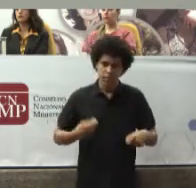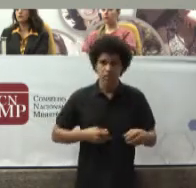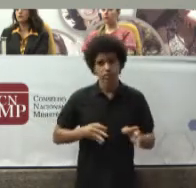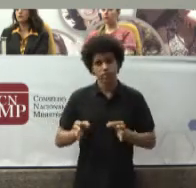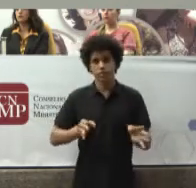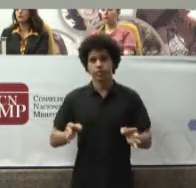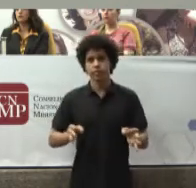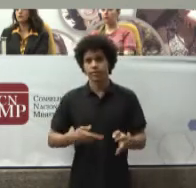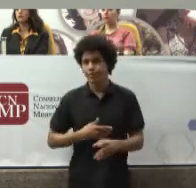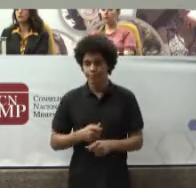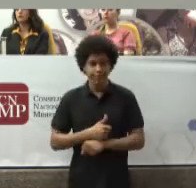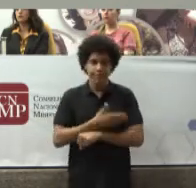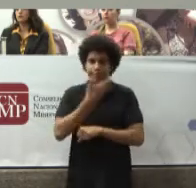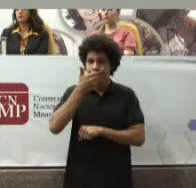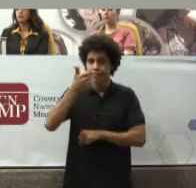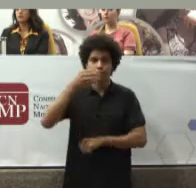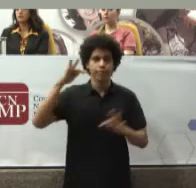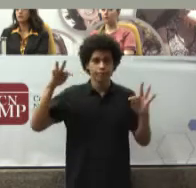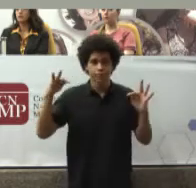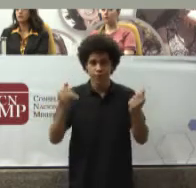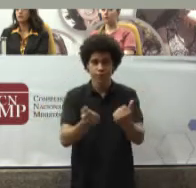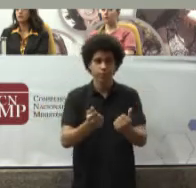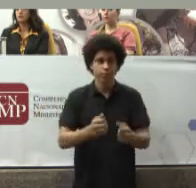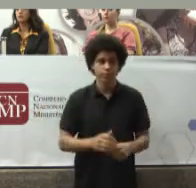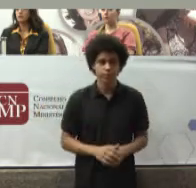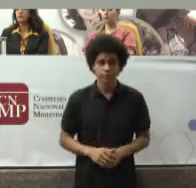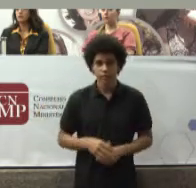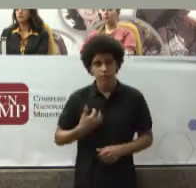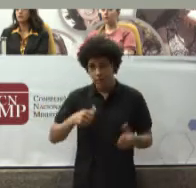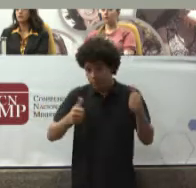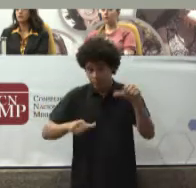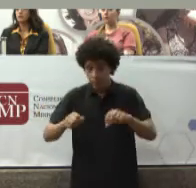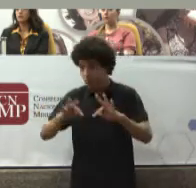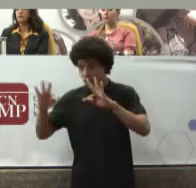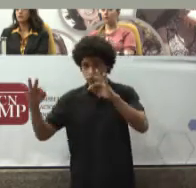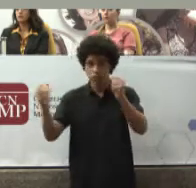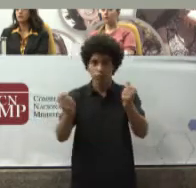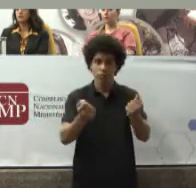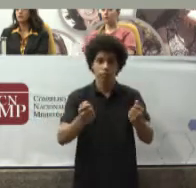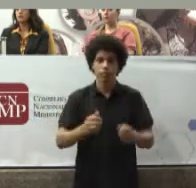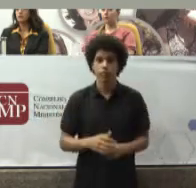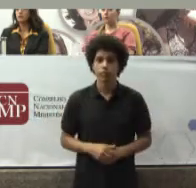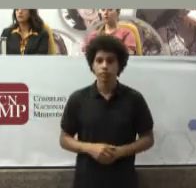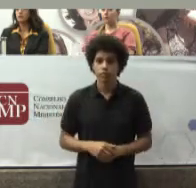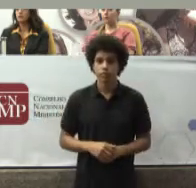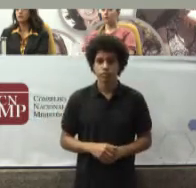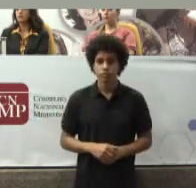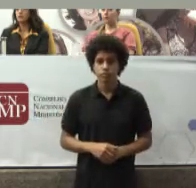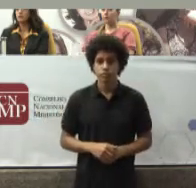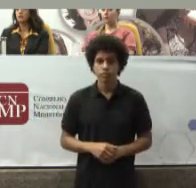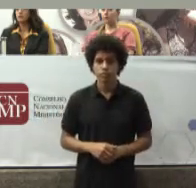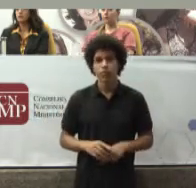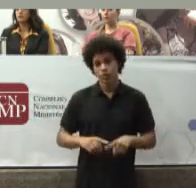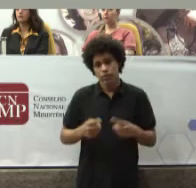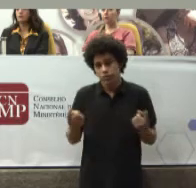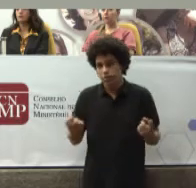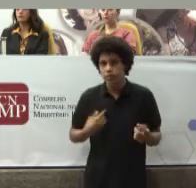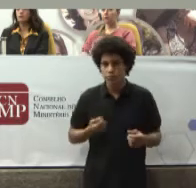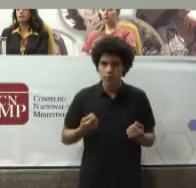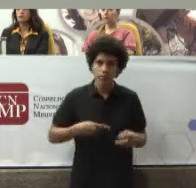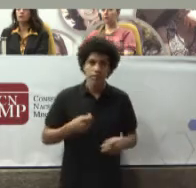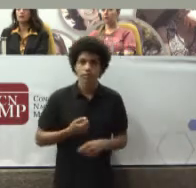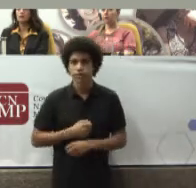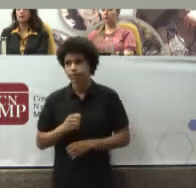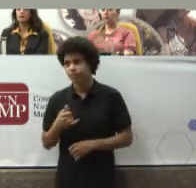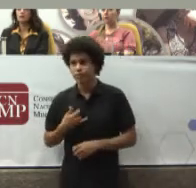muito Melhor Desenhadas E avaliadas Por todos nós Portanto Celebrar As